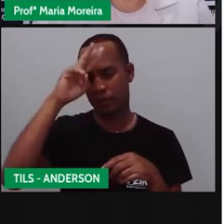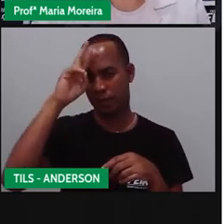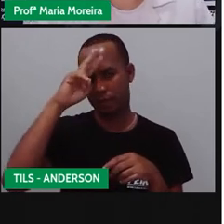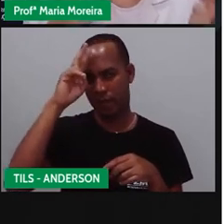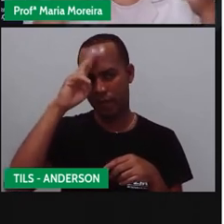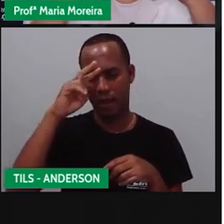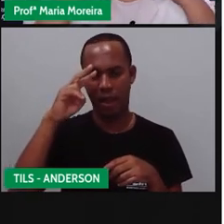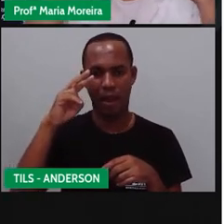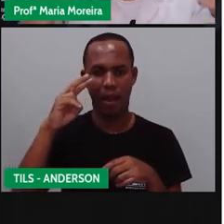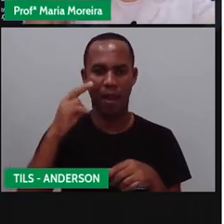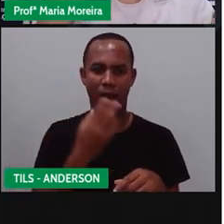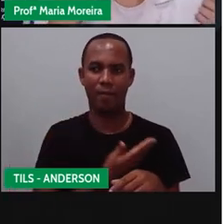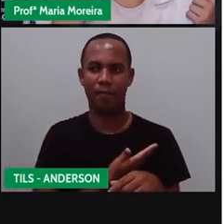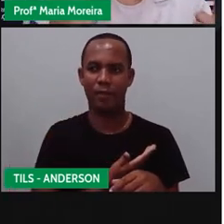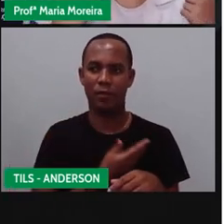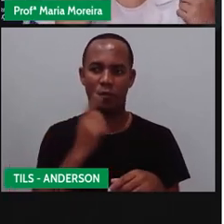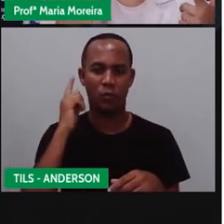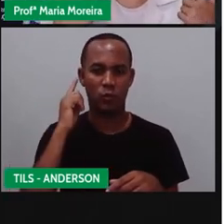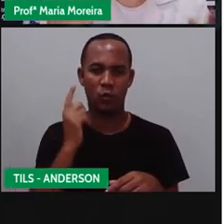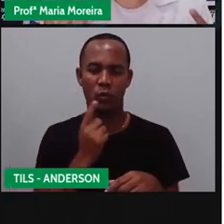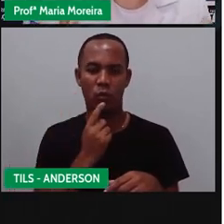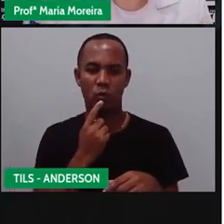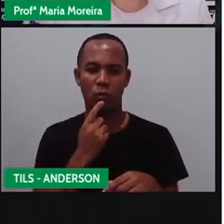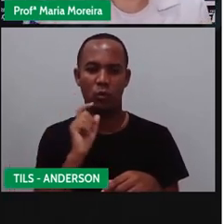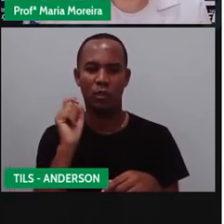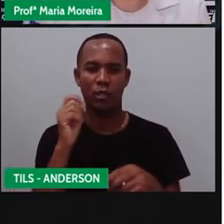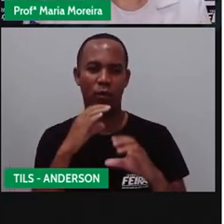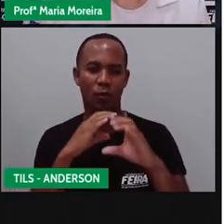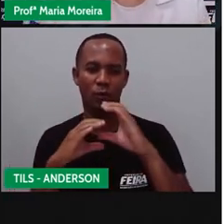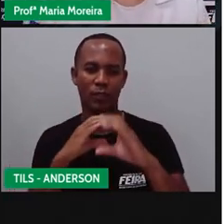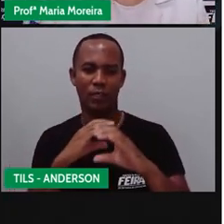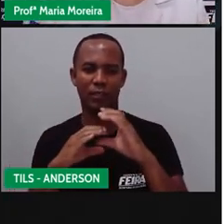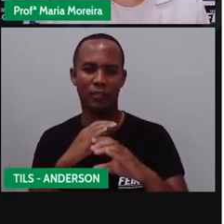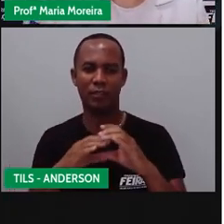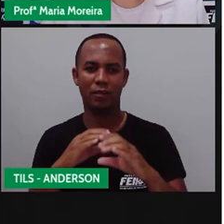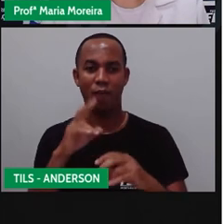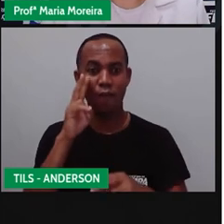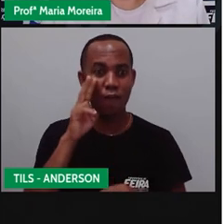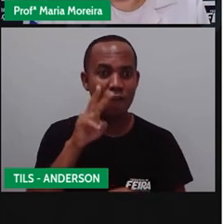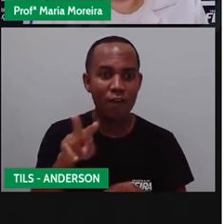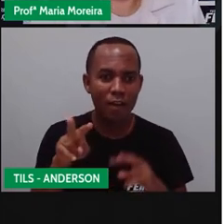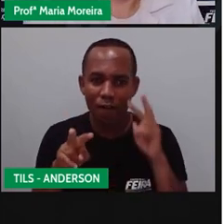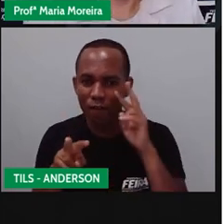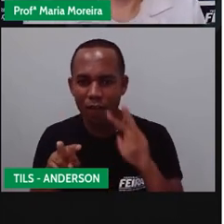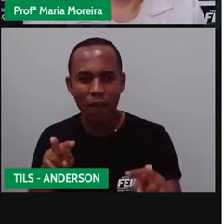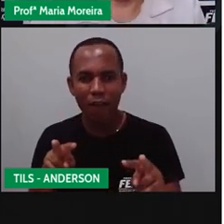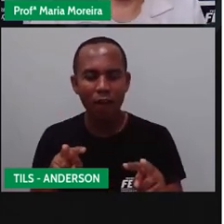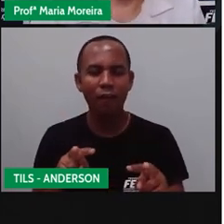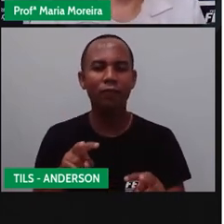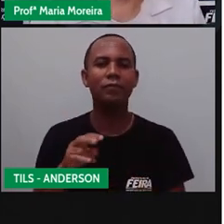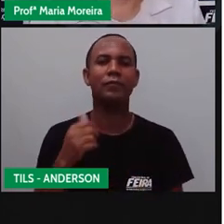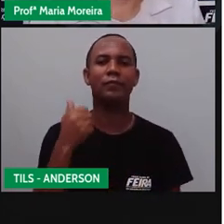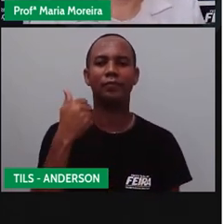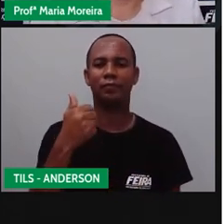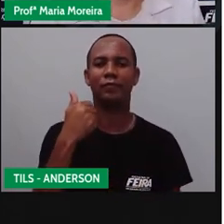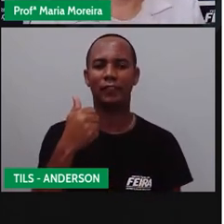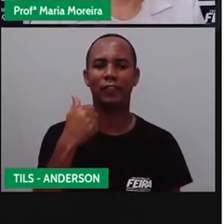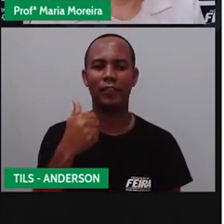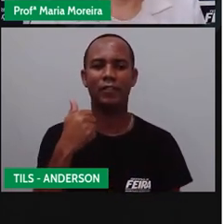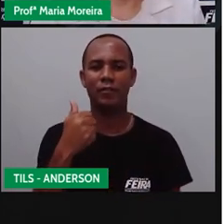amigos surdos aqui, que a comunicação é feita o quê? Através do visual. Não é isso? Estou certa, Anderson?